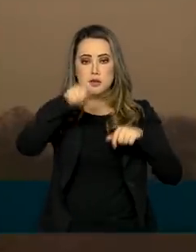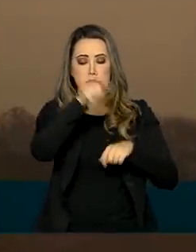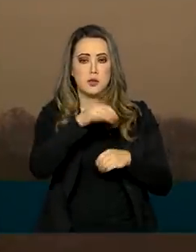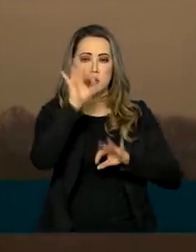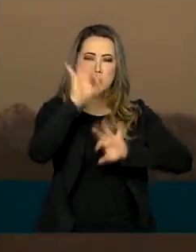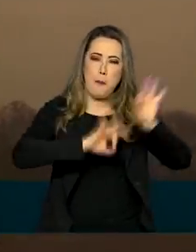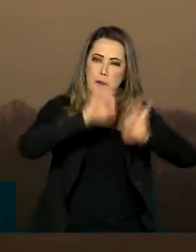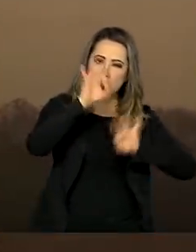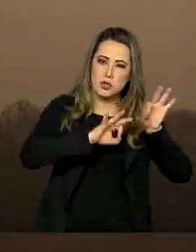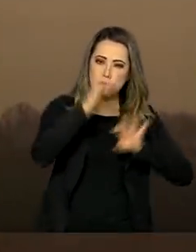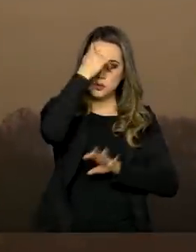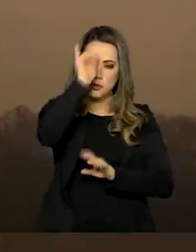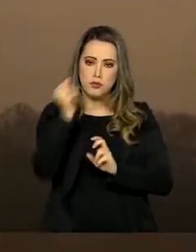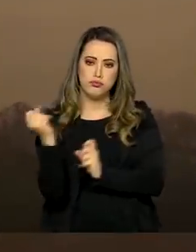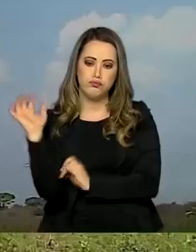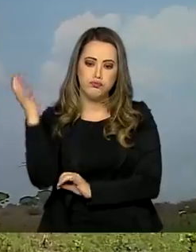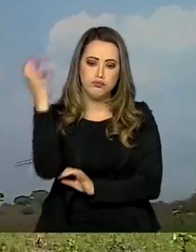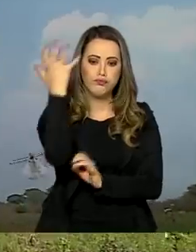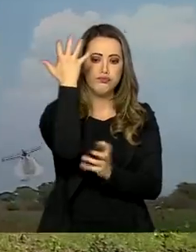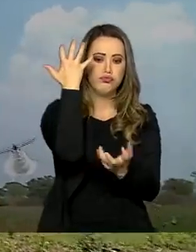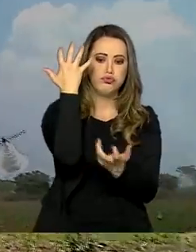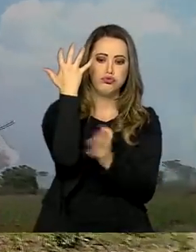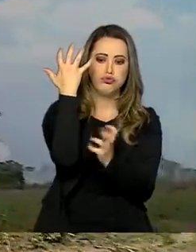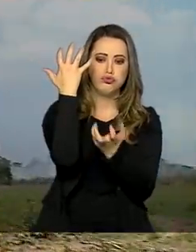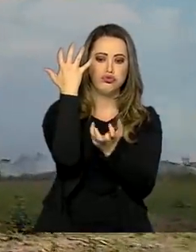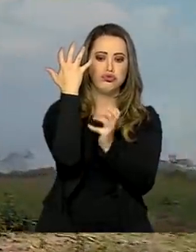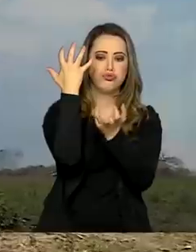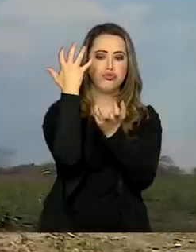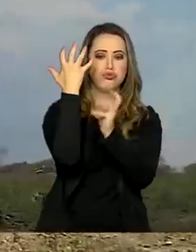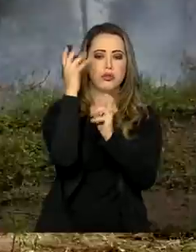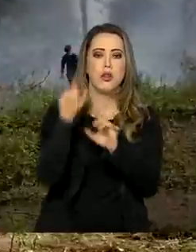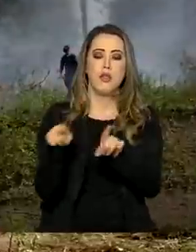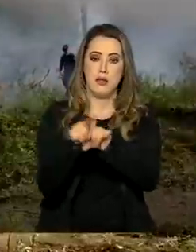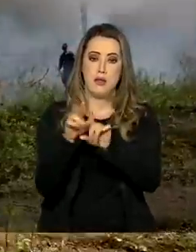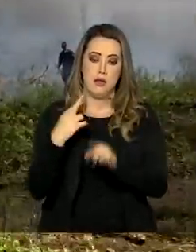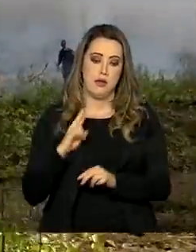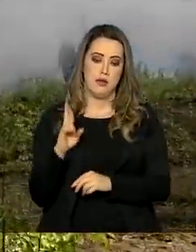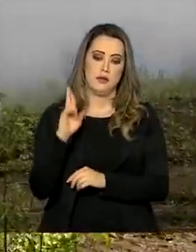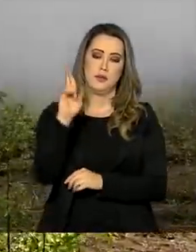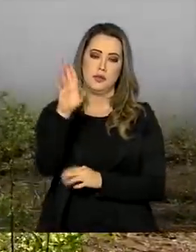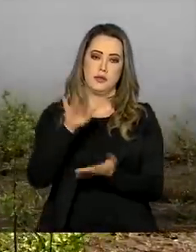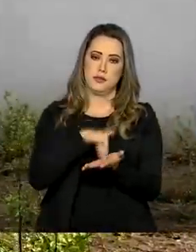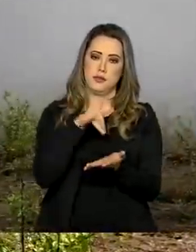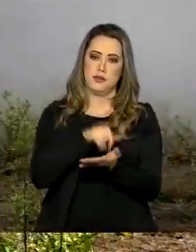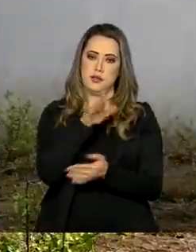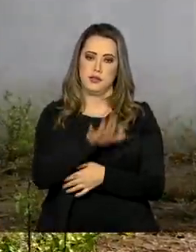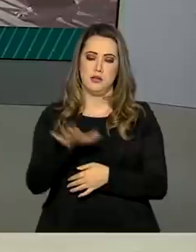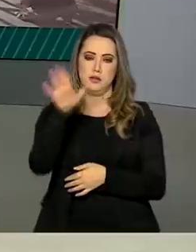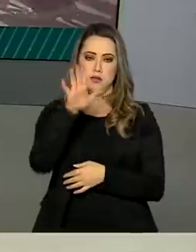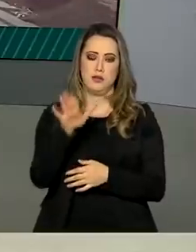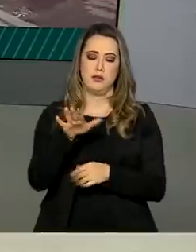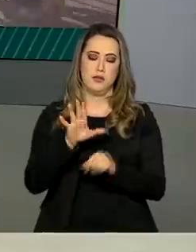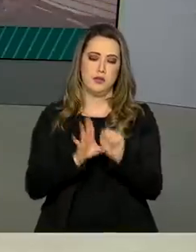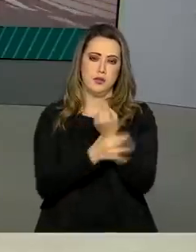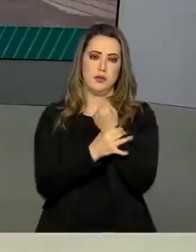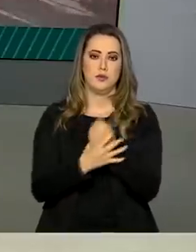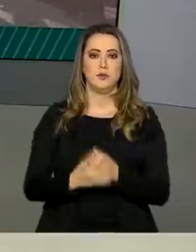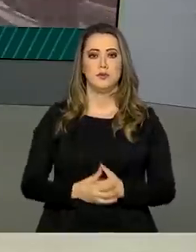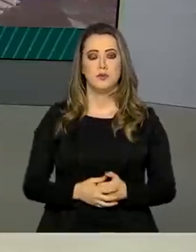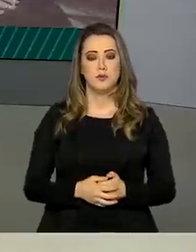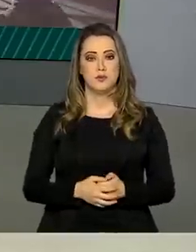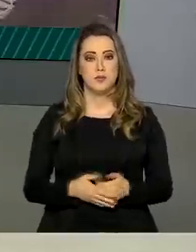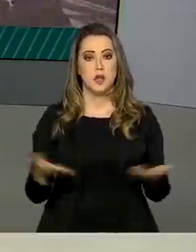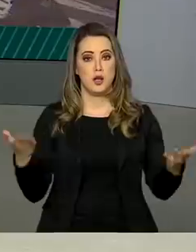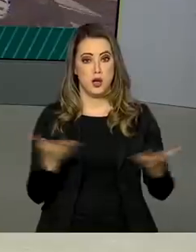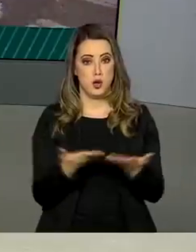combate aos incêndios será responsabilidade da Secretaria Nacional de Segurança Pública. De segurança